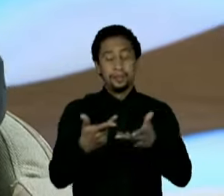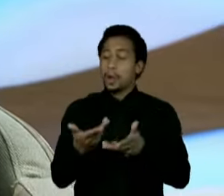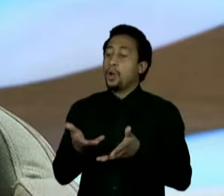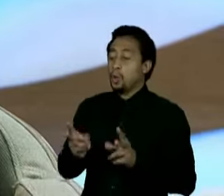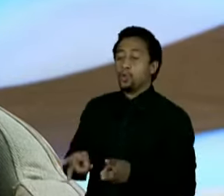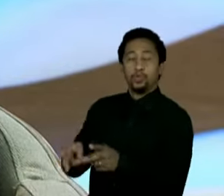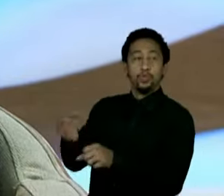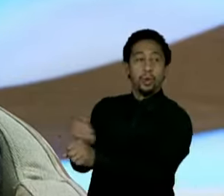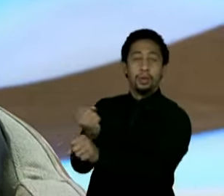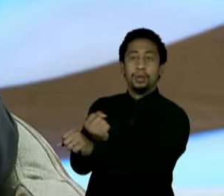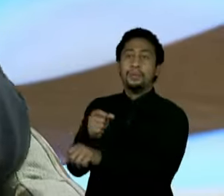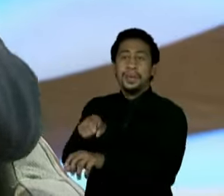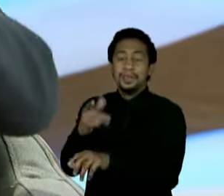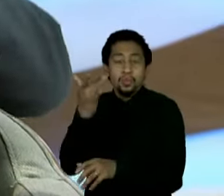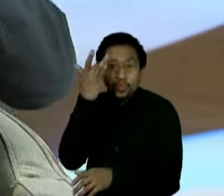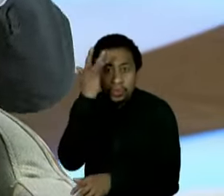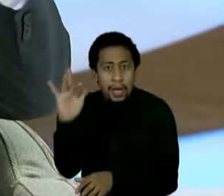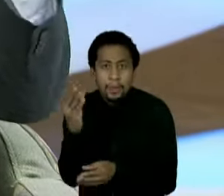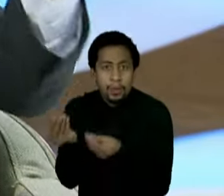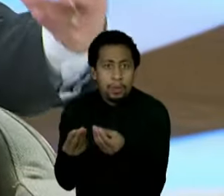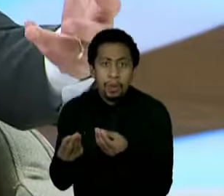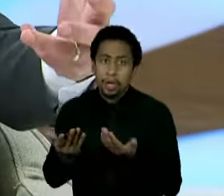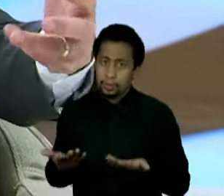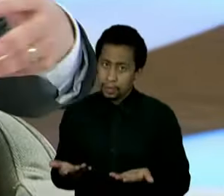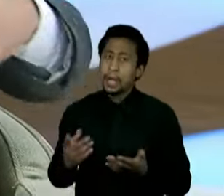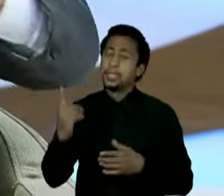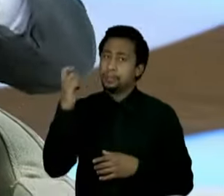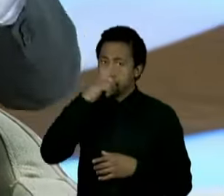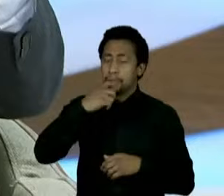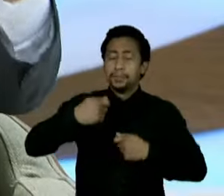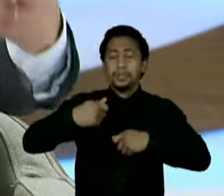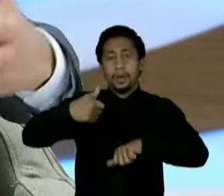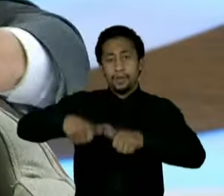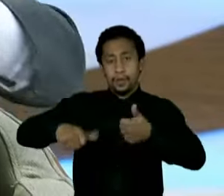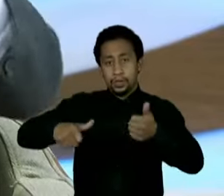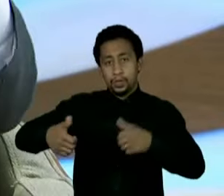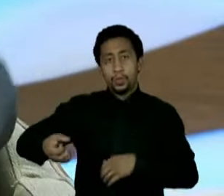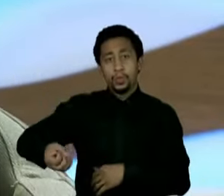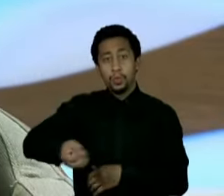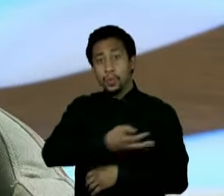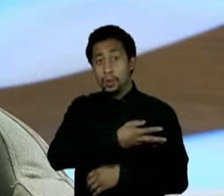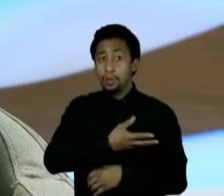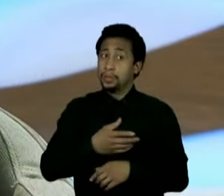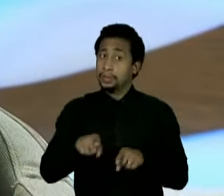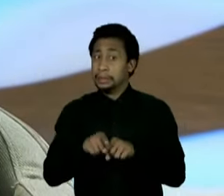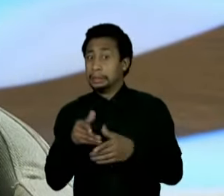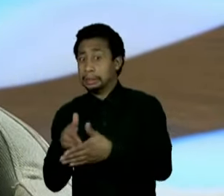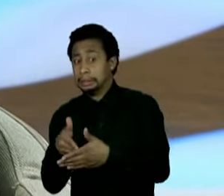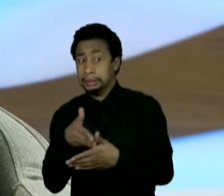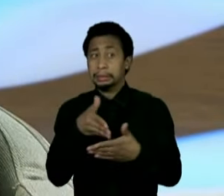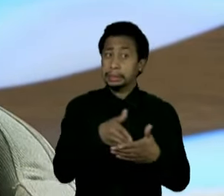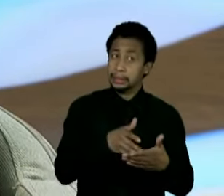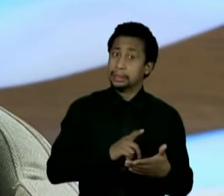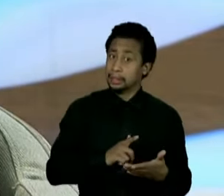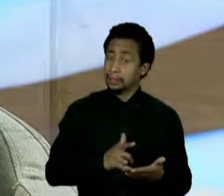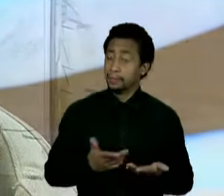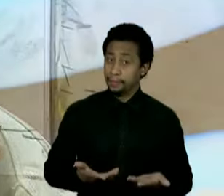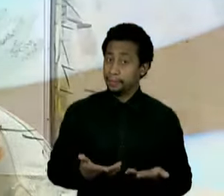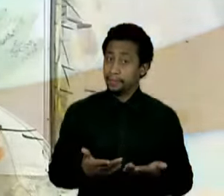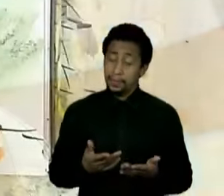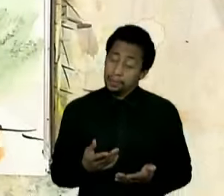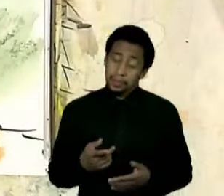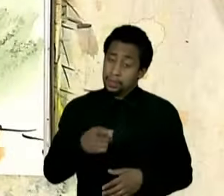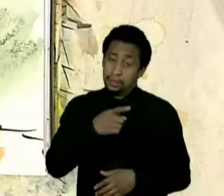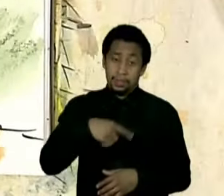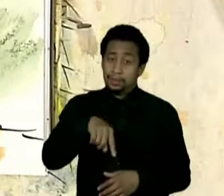porque isso geralmente implica em nova avaliação e alguns empecilhos, mas eles não